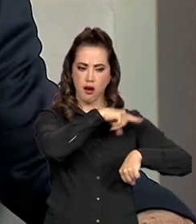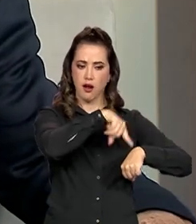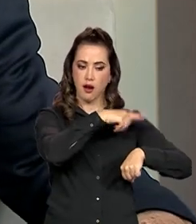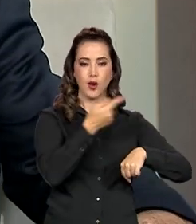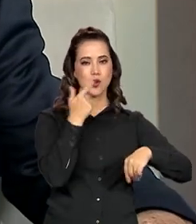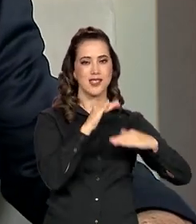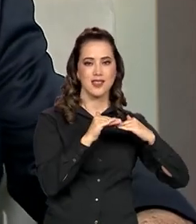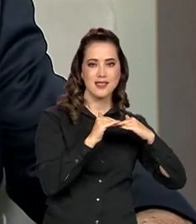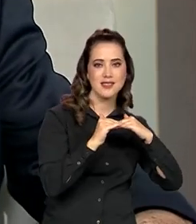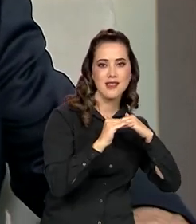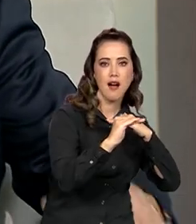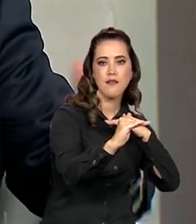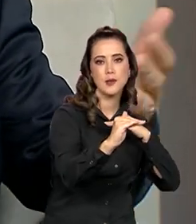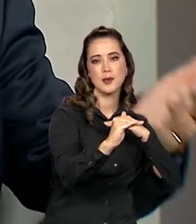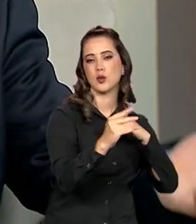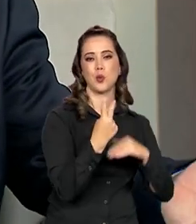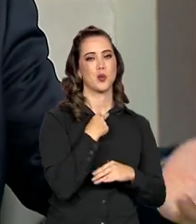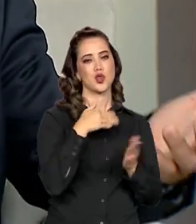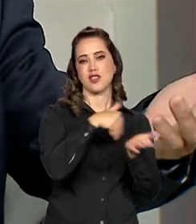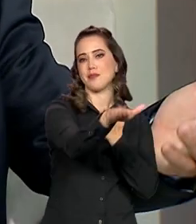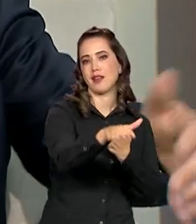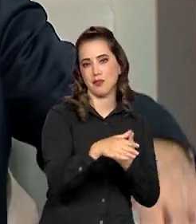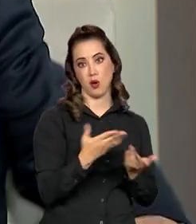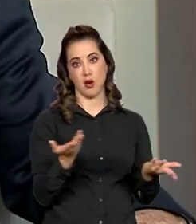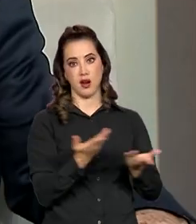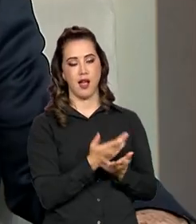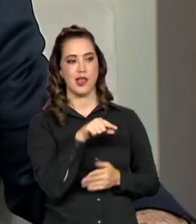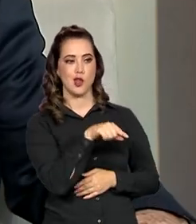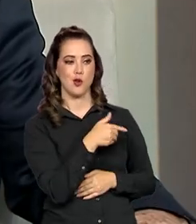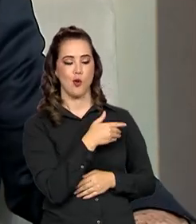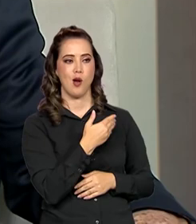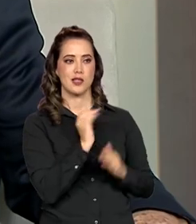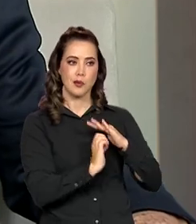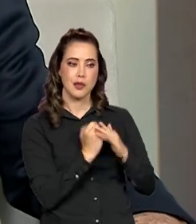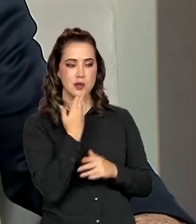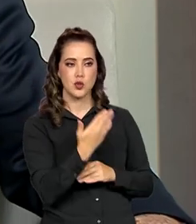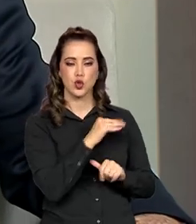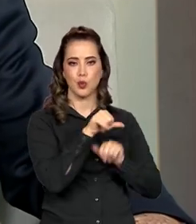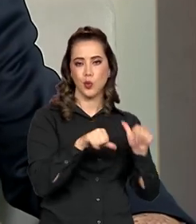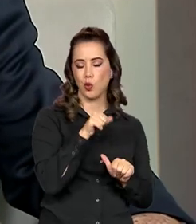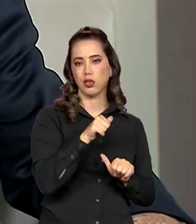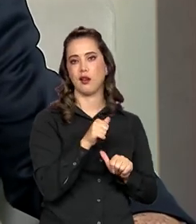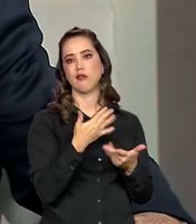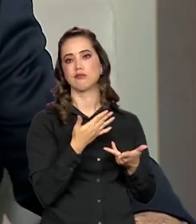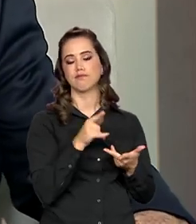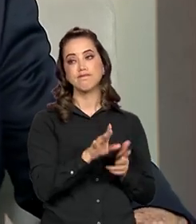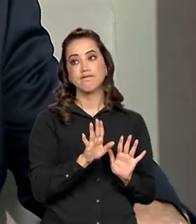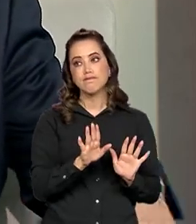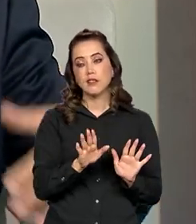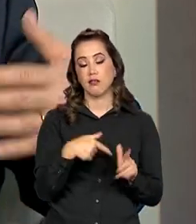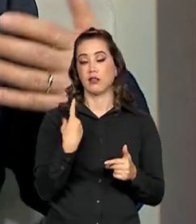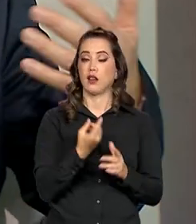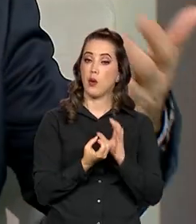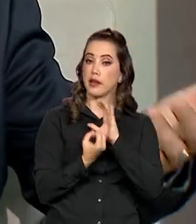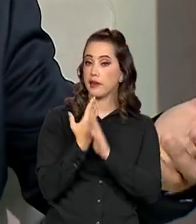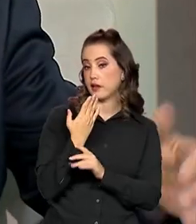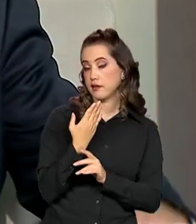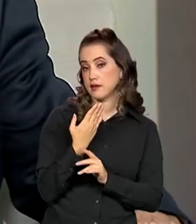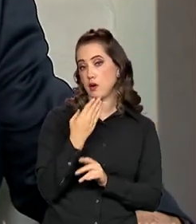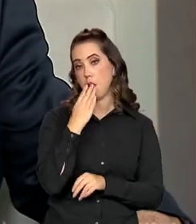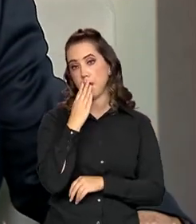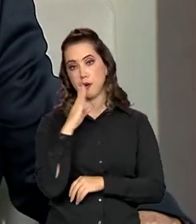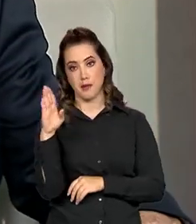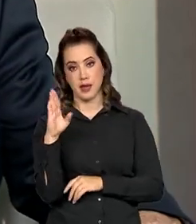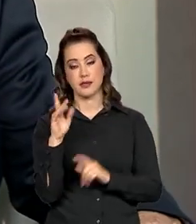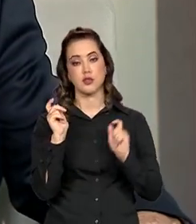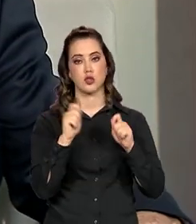emprego, eles pressionaram o governo da época para fazer essa mudança. A promessa de gerar uma conta